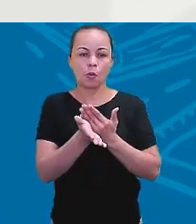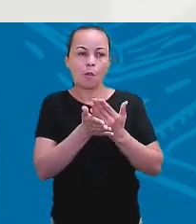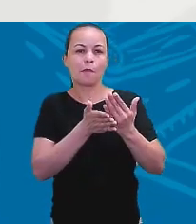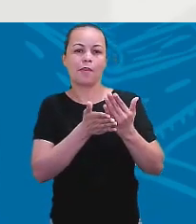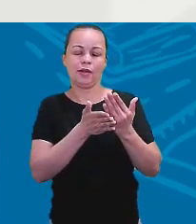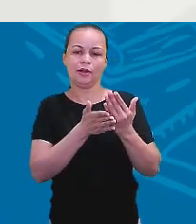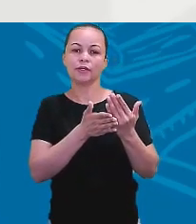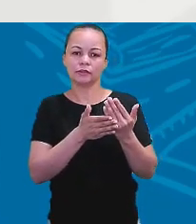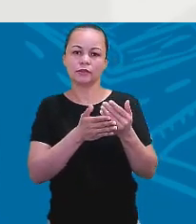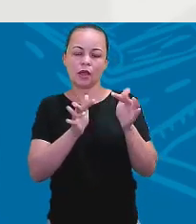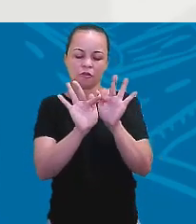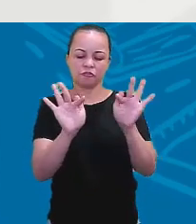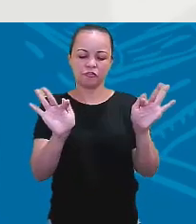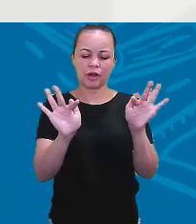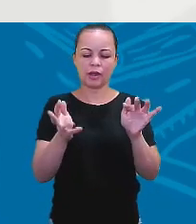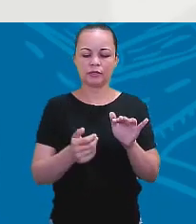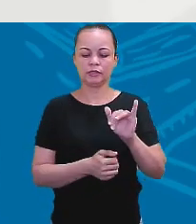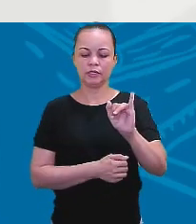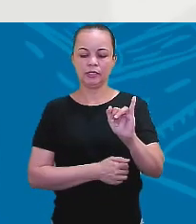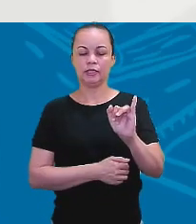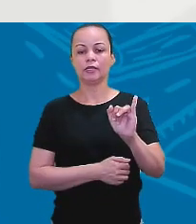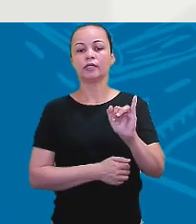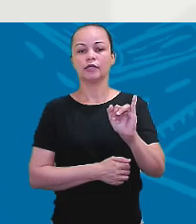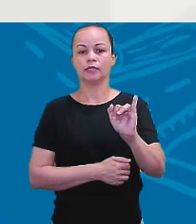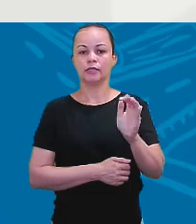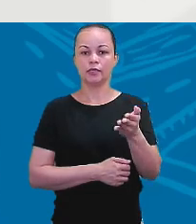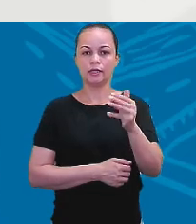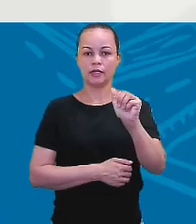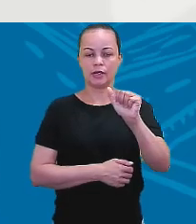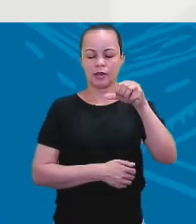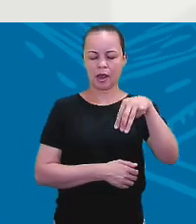am, a question tag vai ser o quê? Lembra? É irregular.